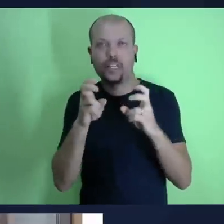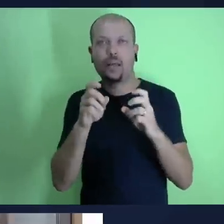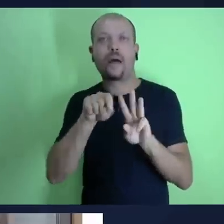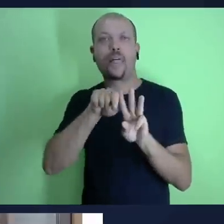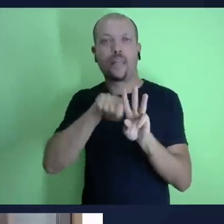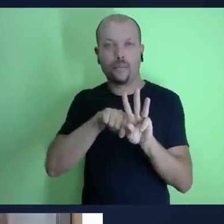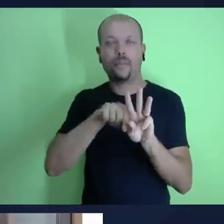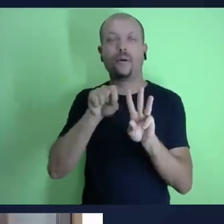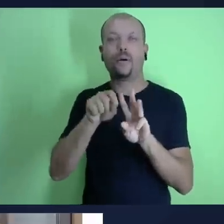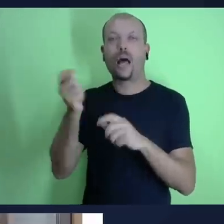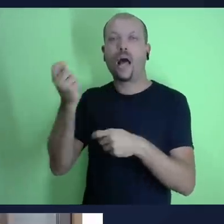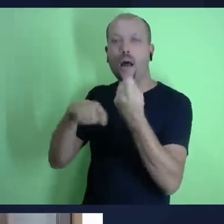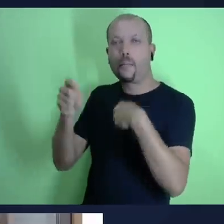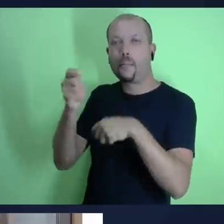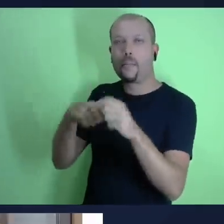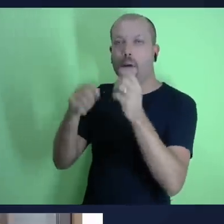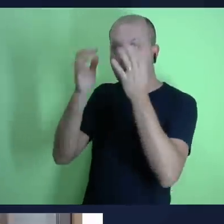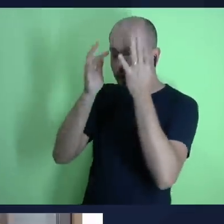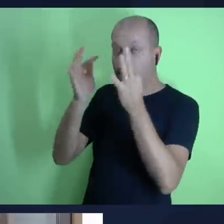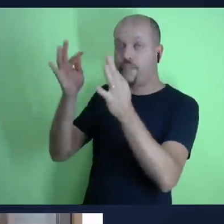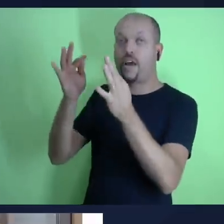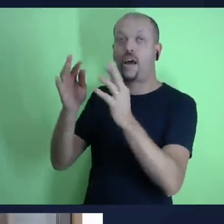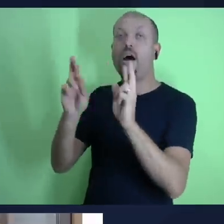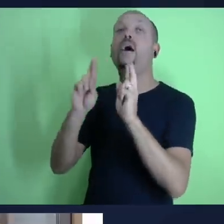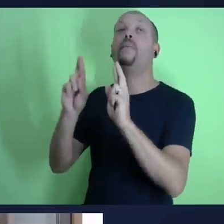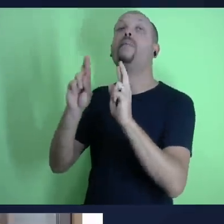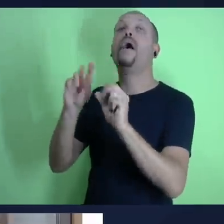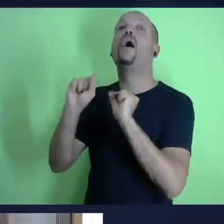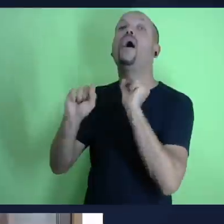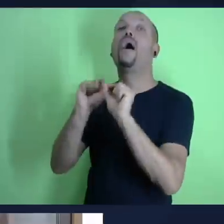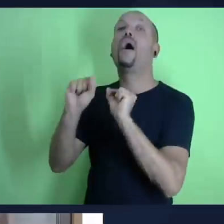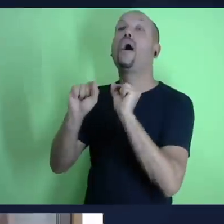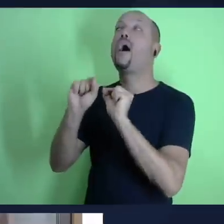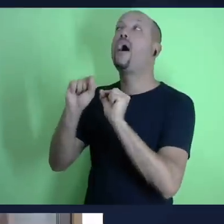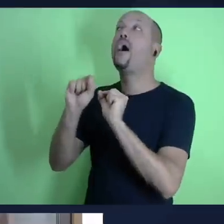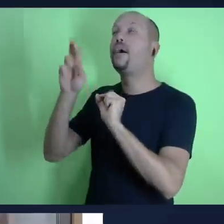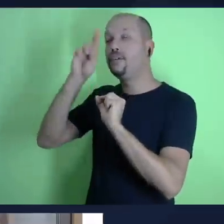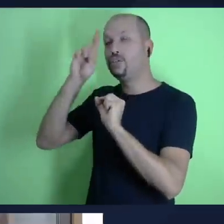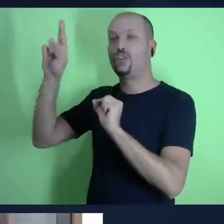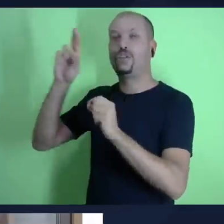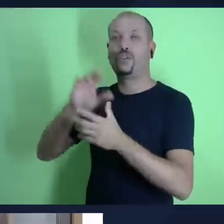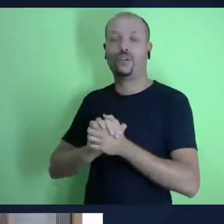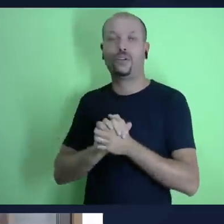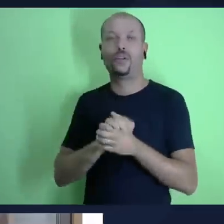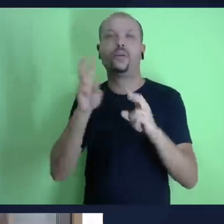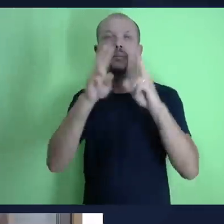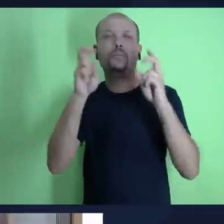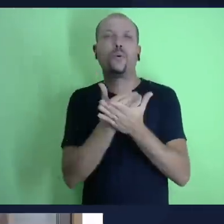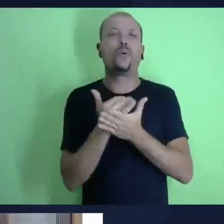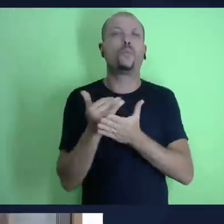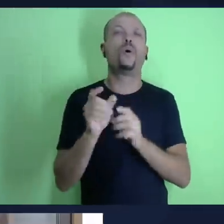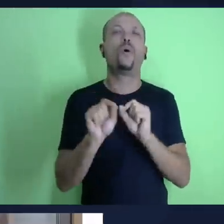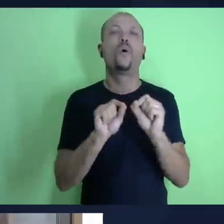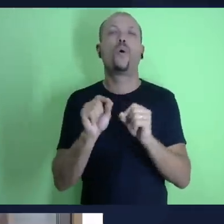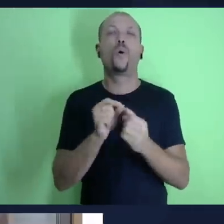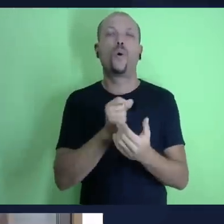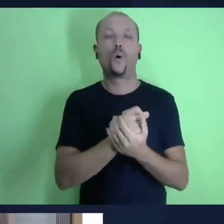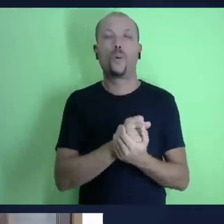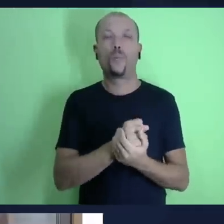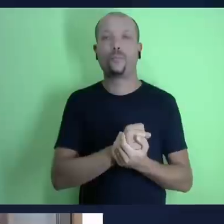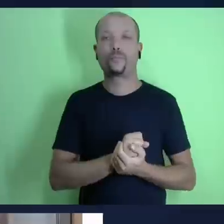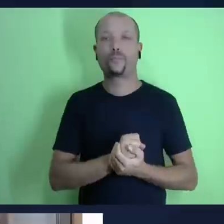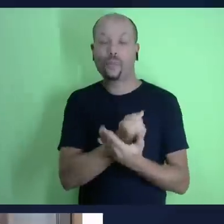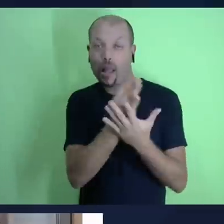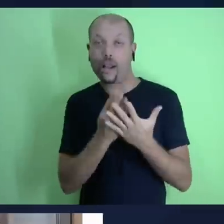e como eu disse para você o tema do trimestre é administradores fiéis à espera do mestre e para abrir essa